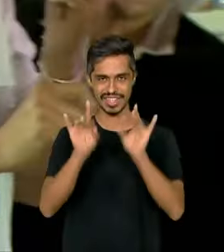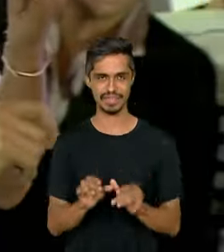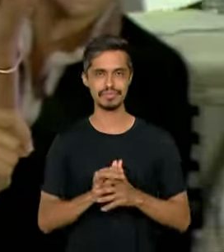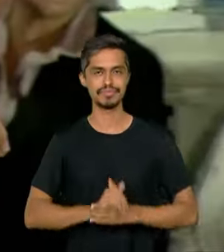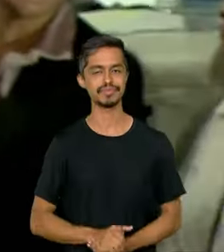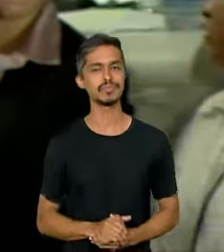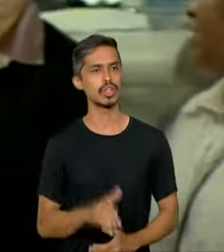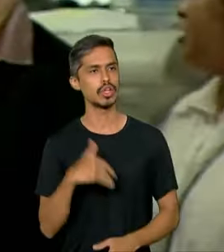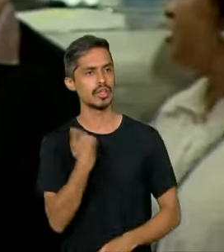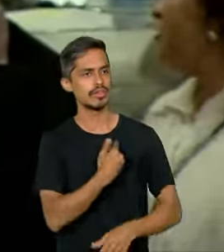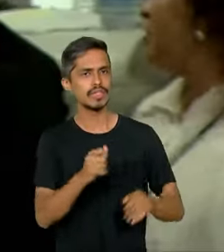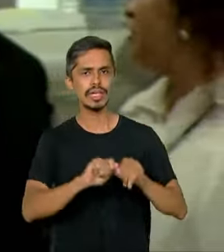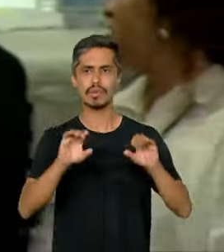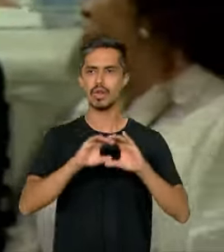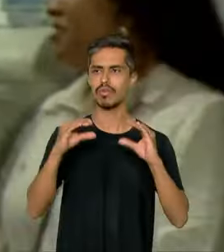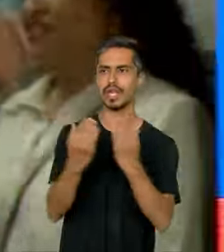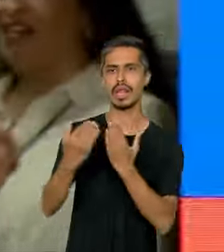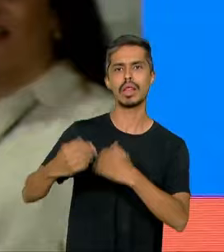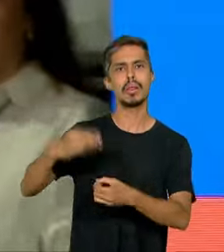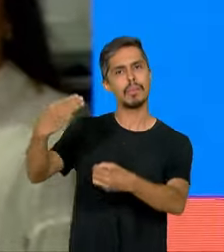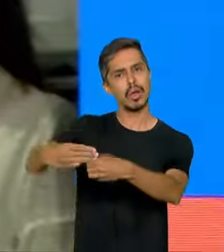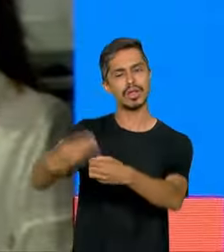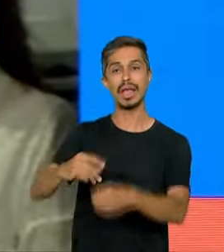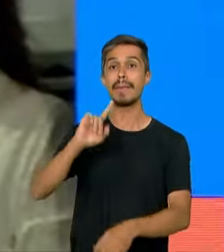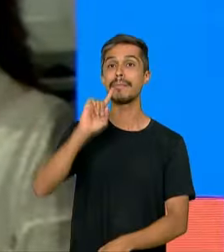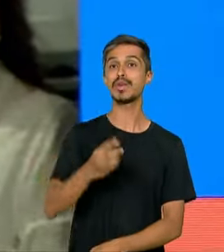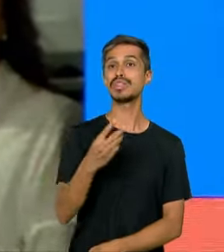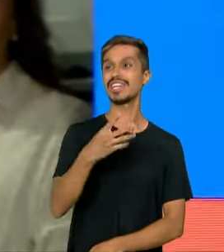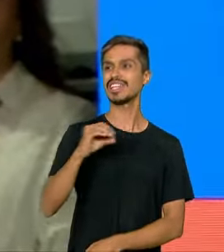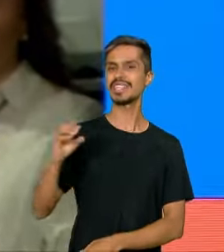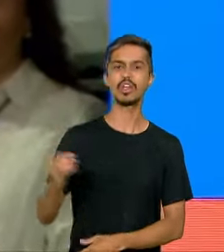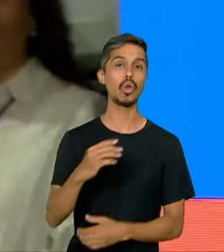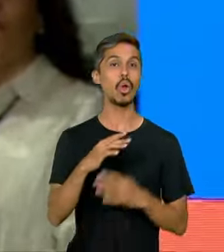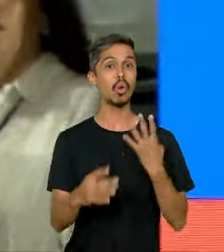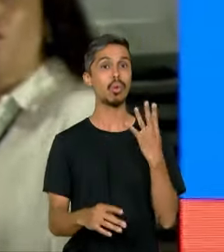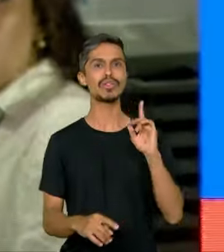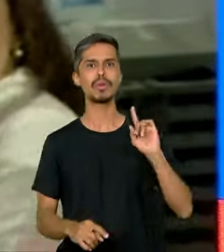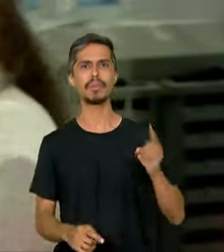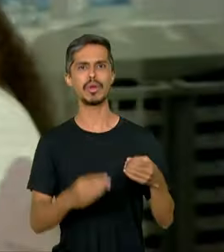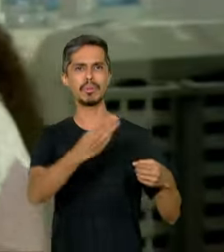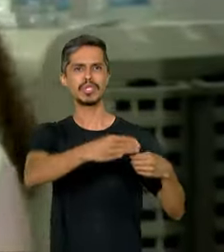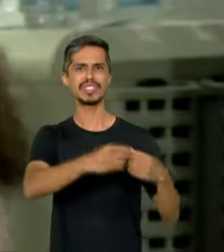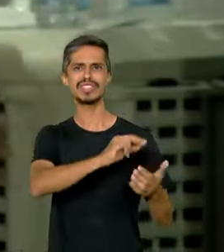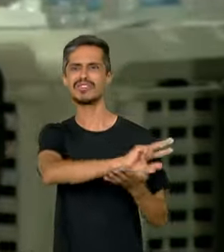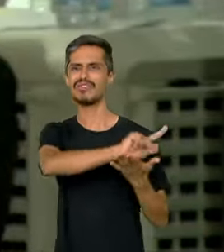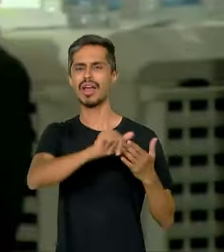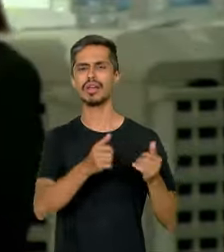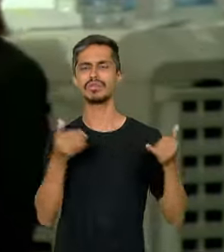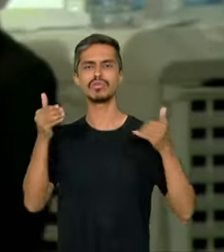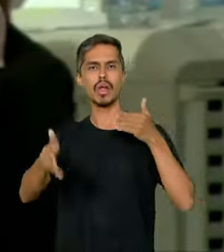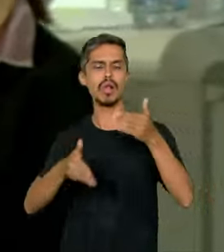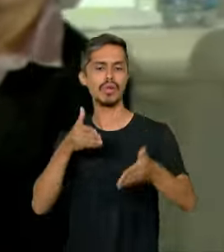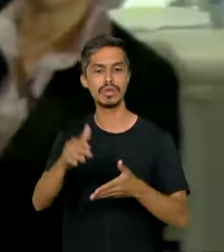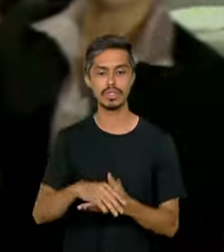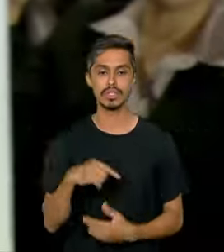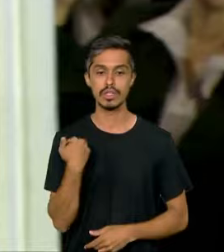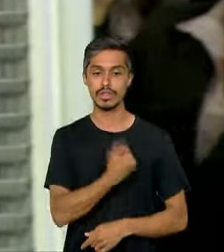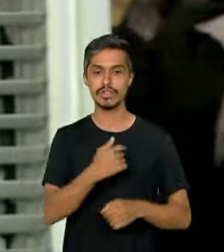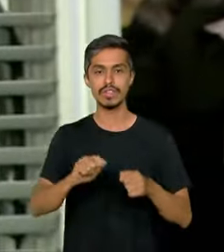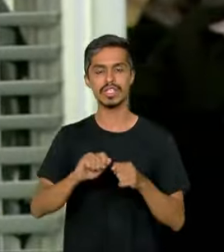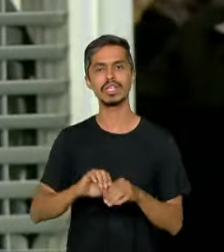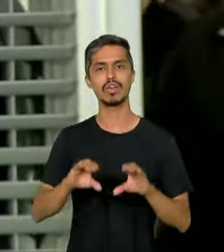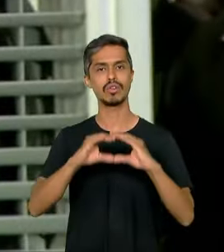municipais. Foram mais de 1.300, mais de 4.000 municípios envolvidos. Fizemos as conferências